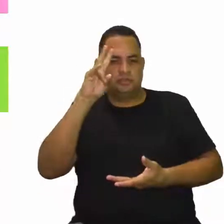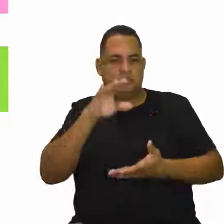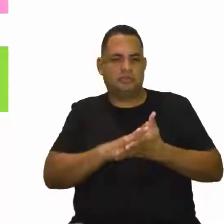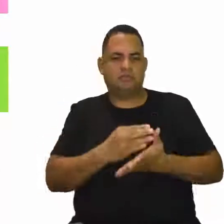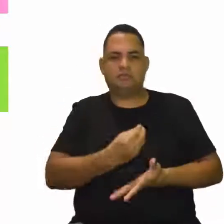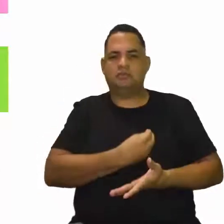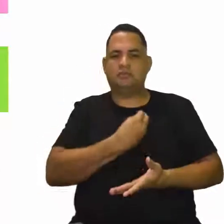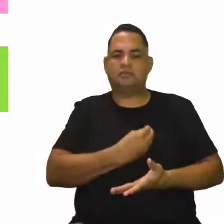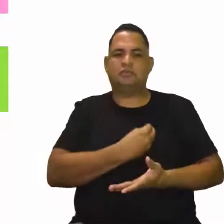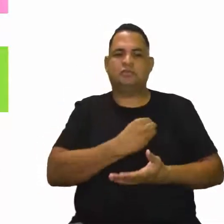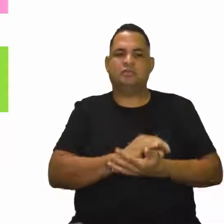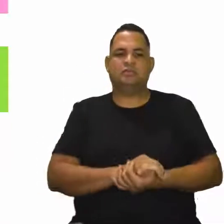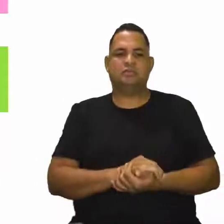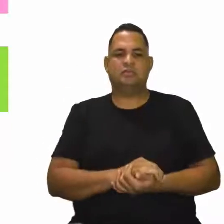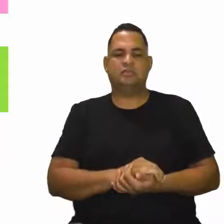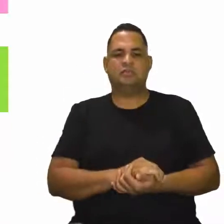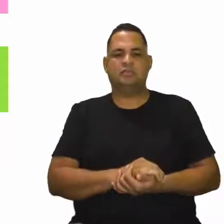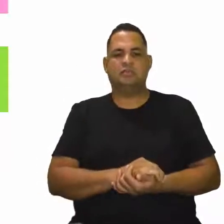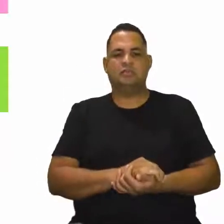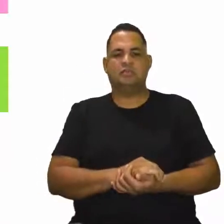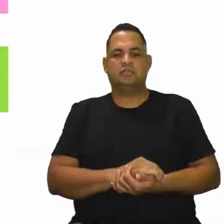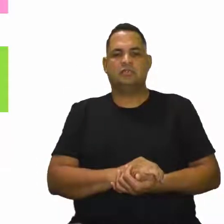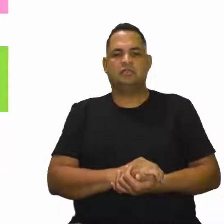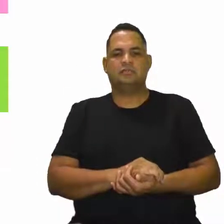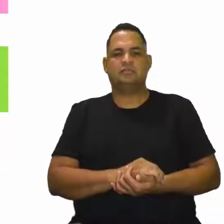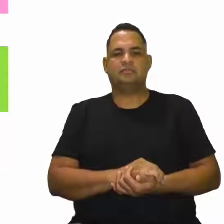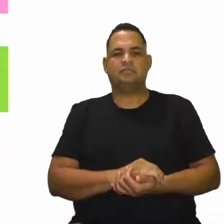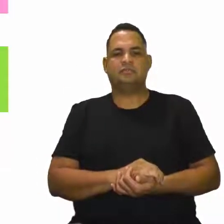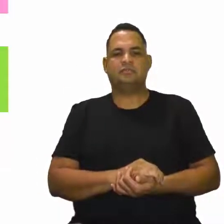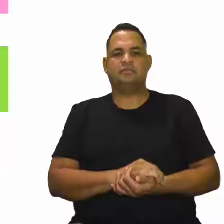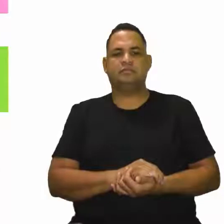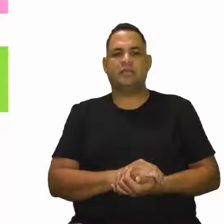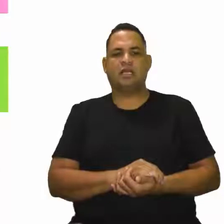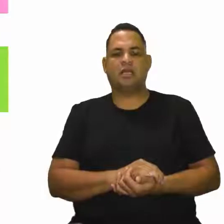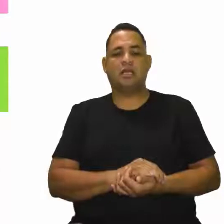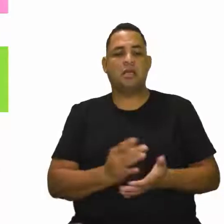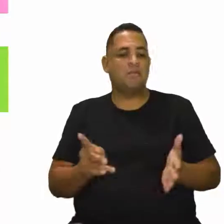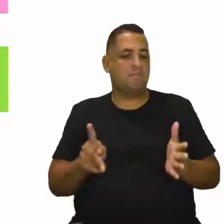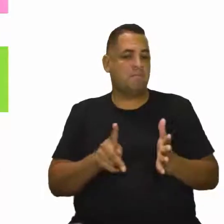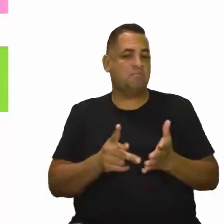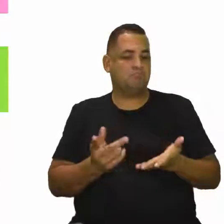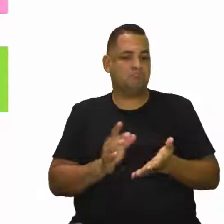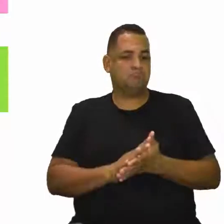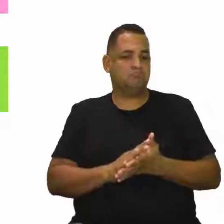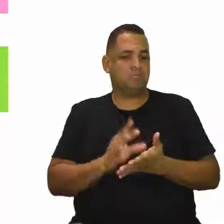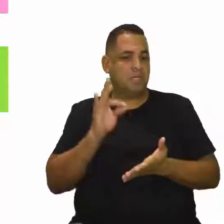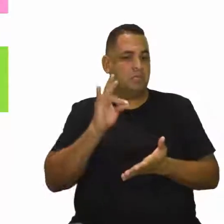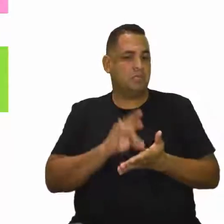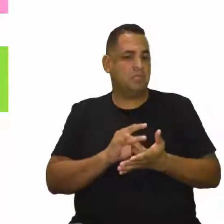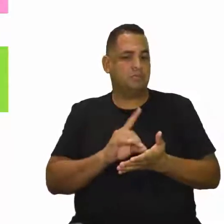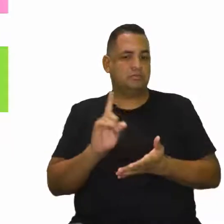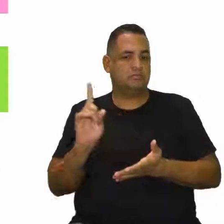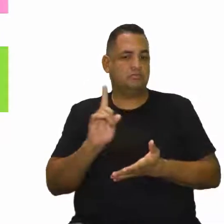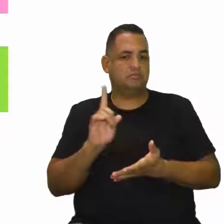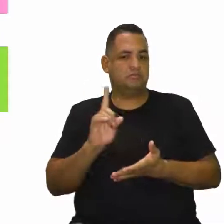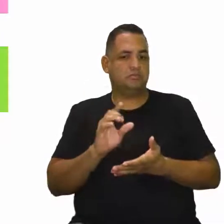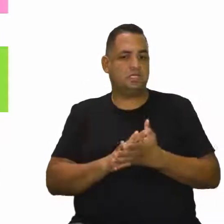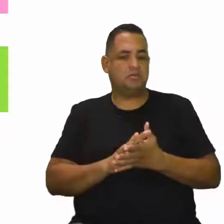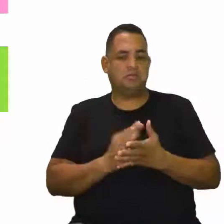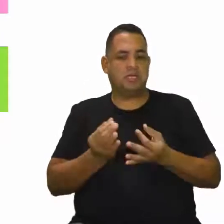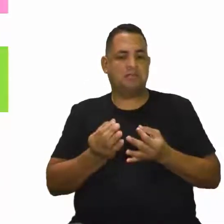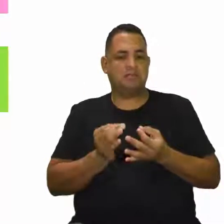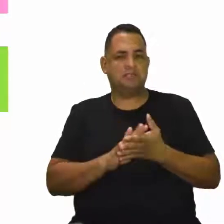vivências, né? E aí, é absoluta e não serve para medir o envelhecimento,